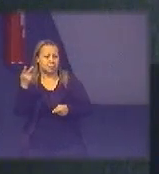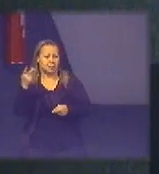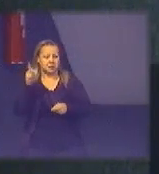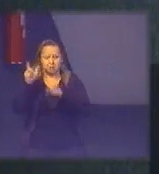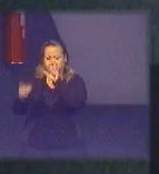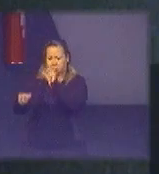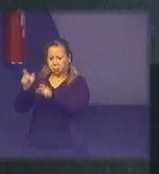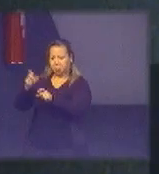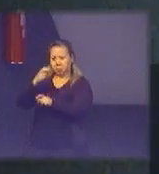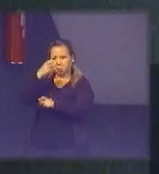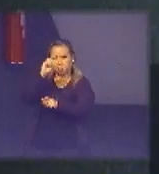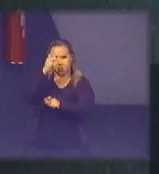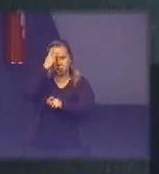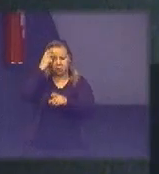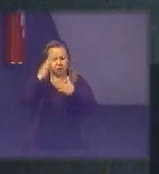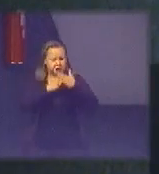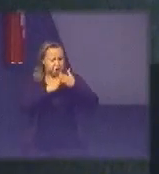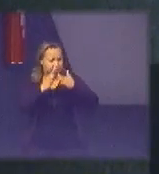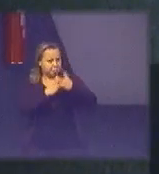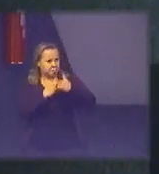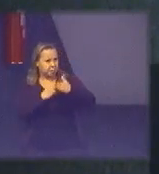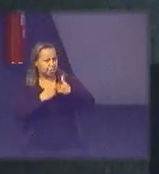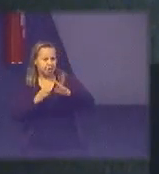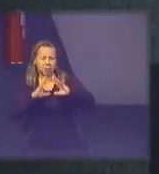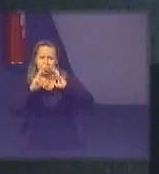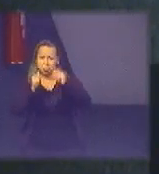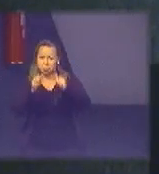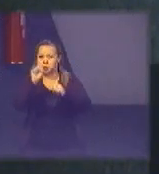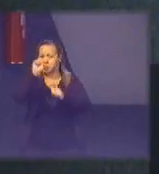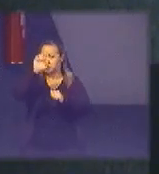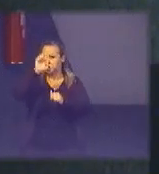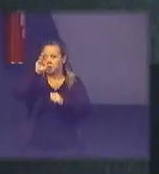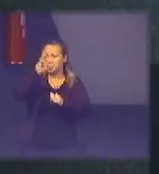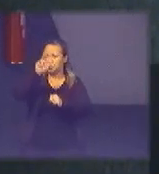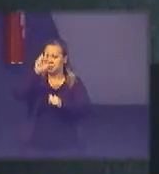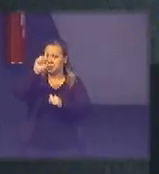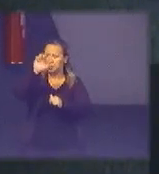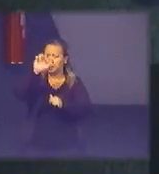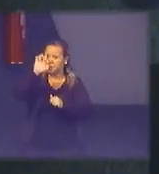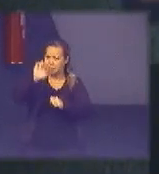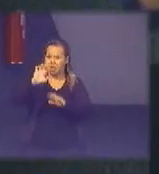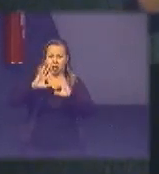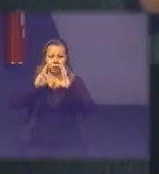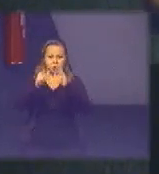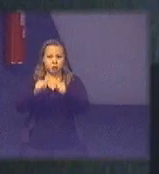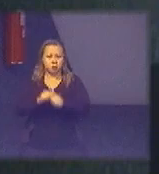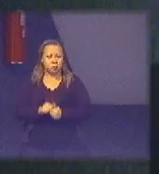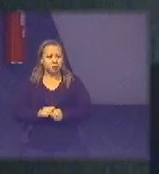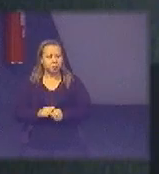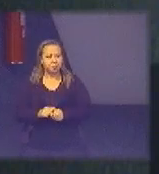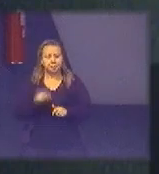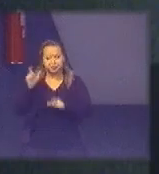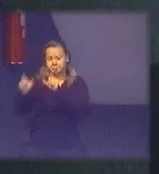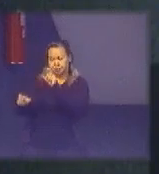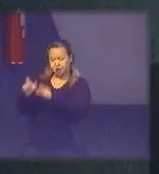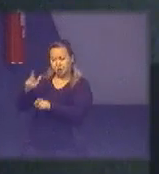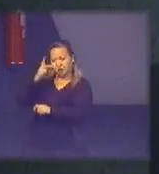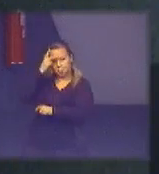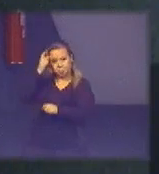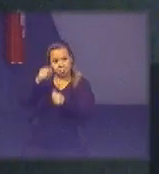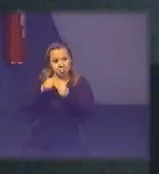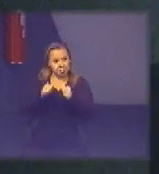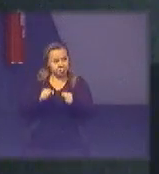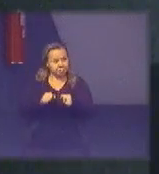empresas Sebrae uma galera doida nisso aí beleza os caras estão indo bem eles precisam de uma